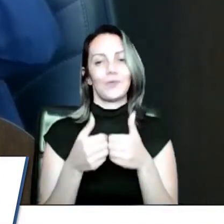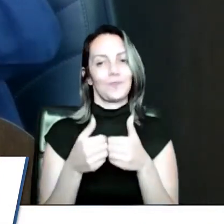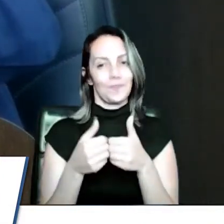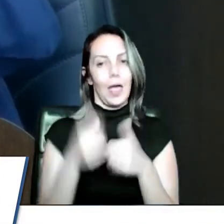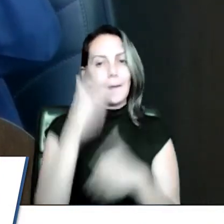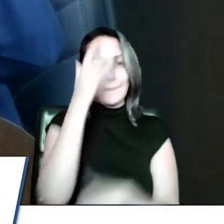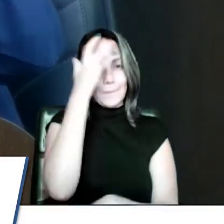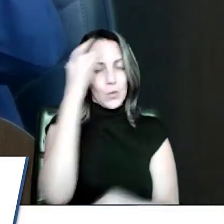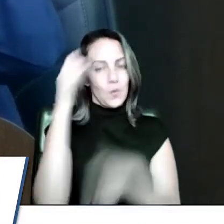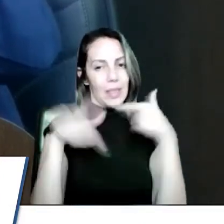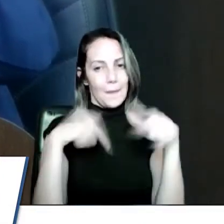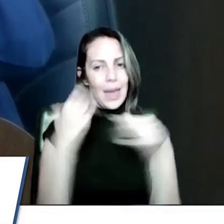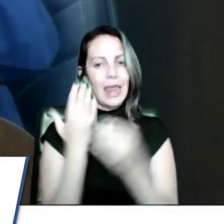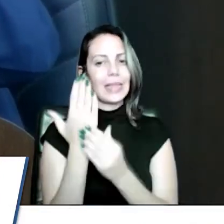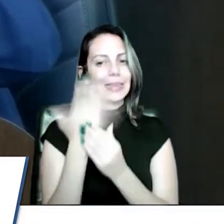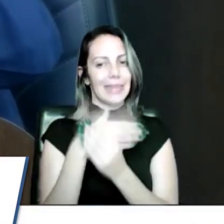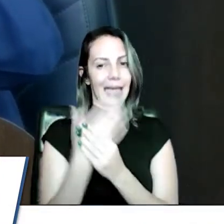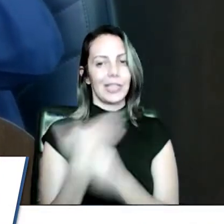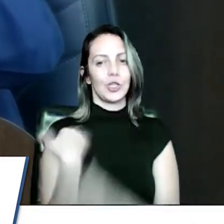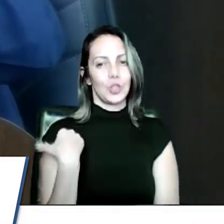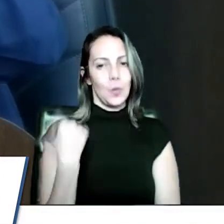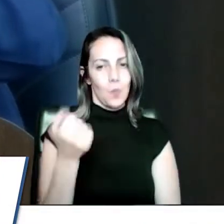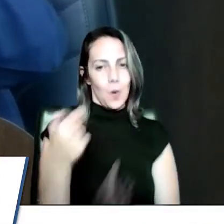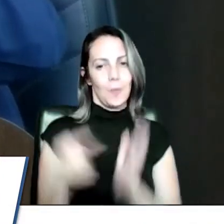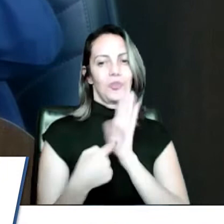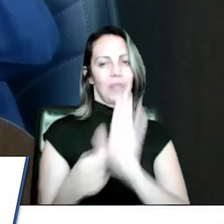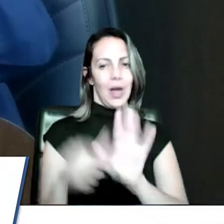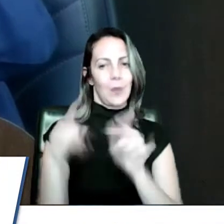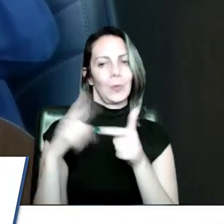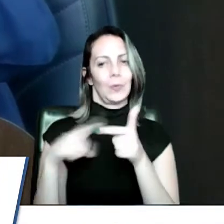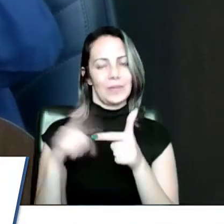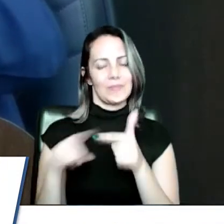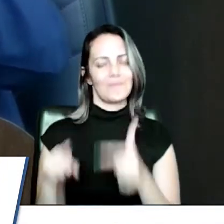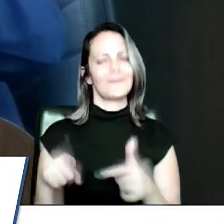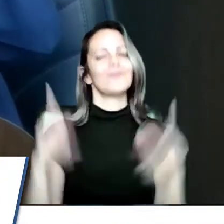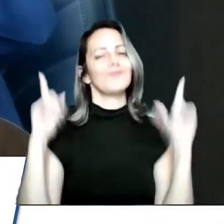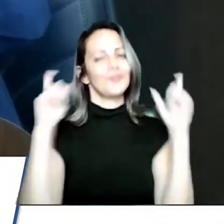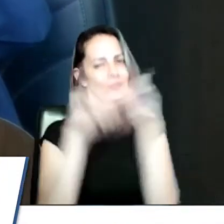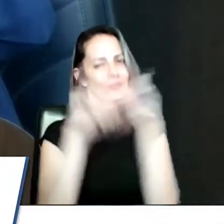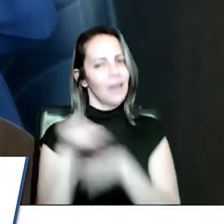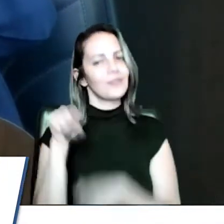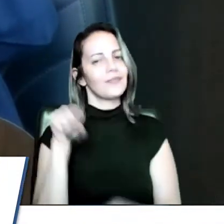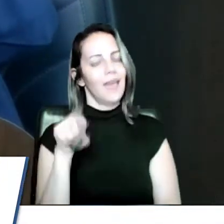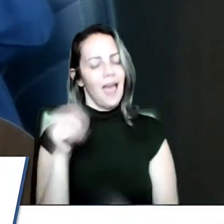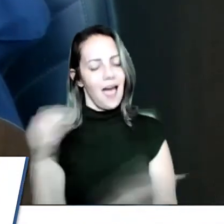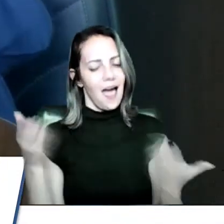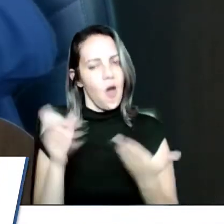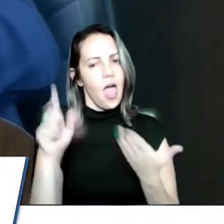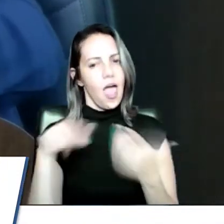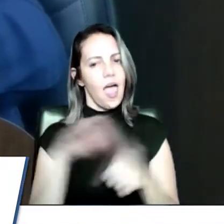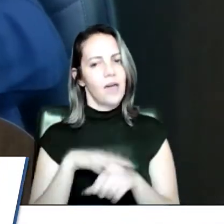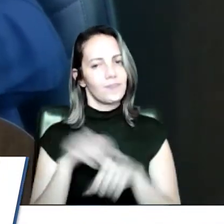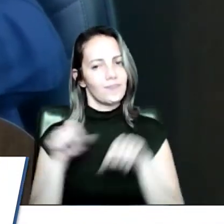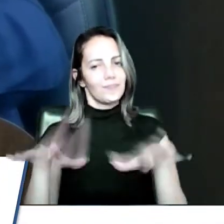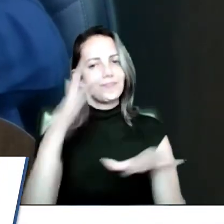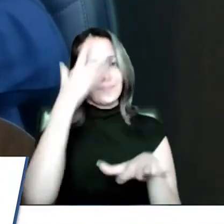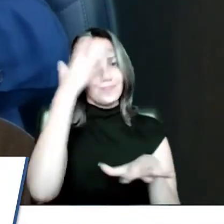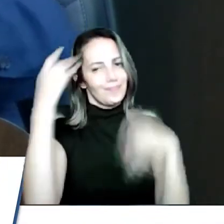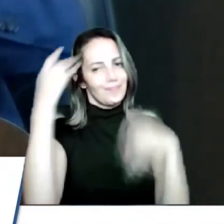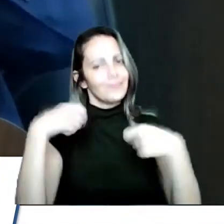pandemia dessa, numa dificuldade dessa, as pessoas têm que trabalhar, têm que ter o respeito e dignidade da pessoa humana.